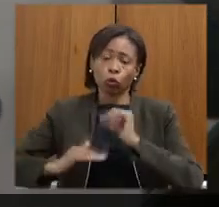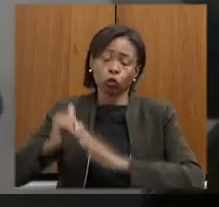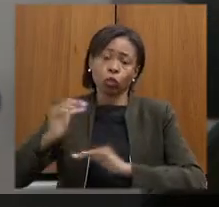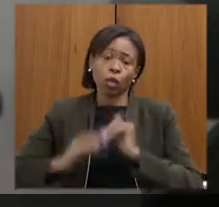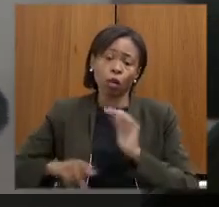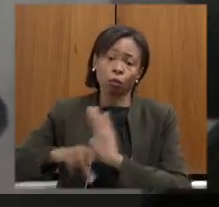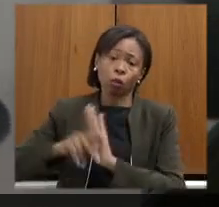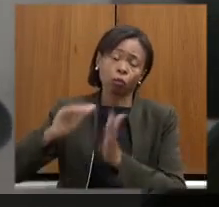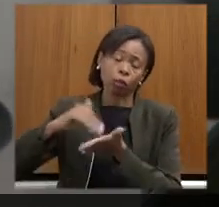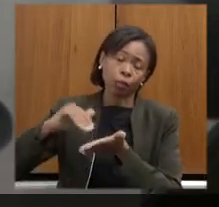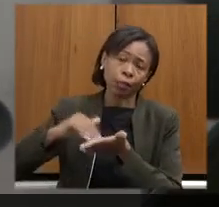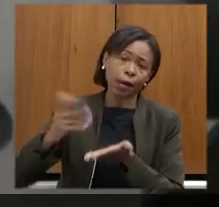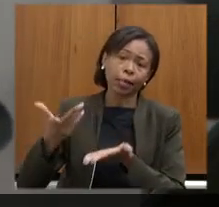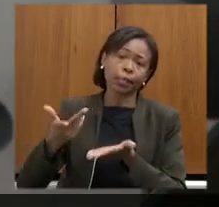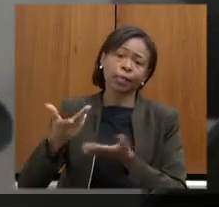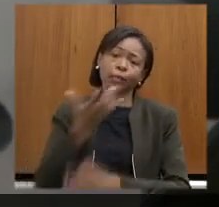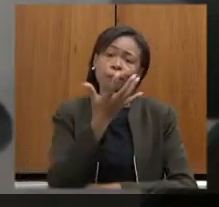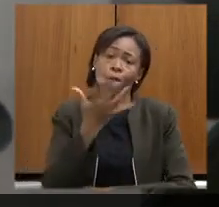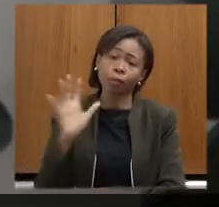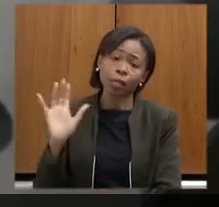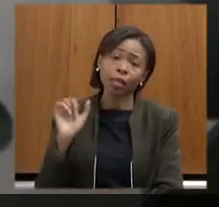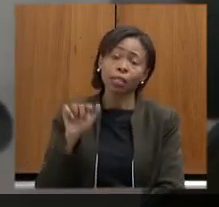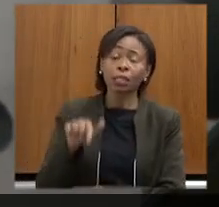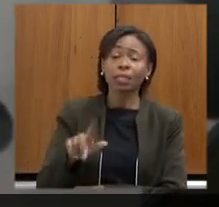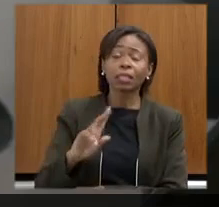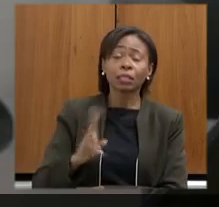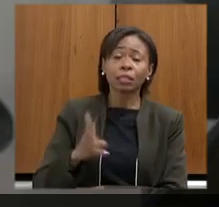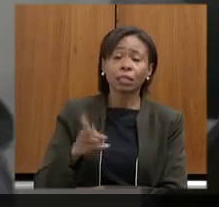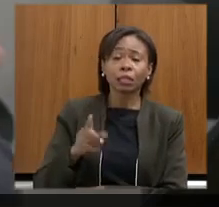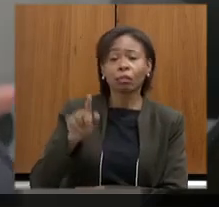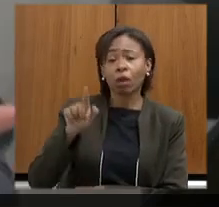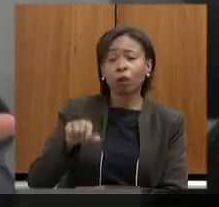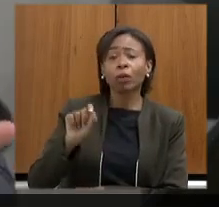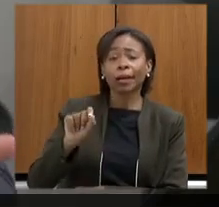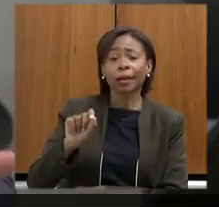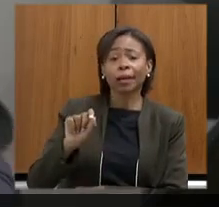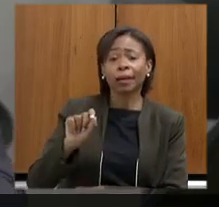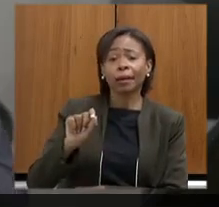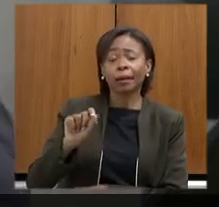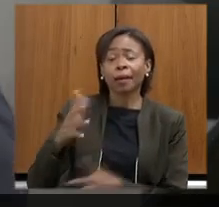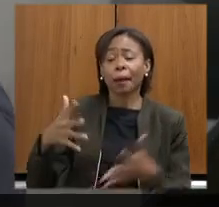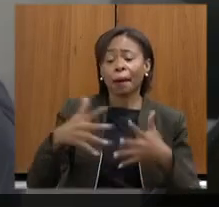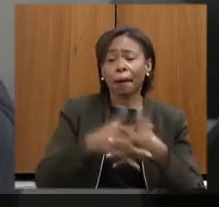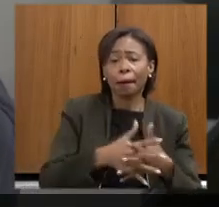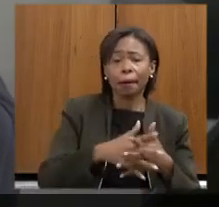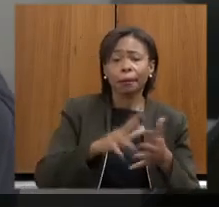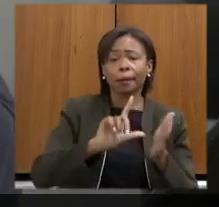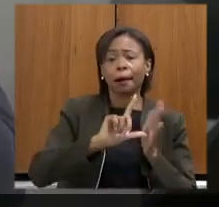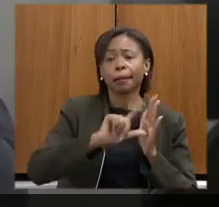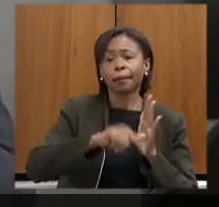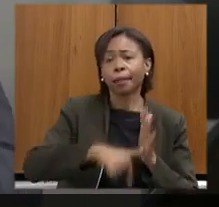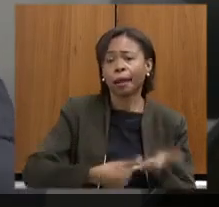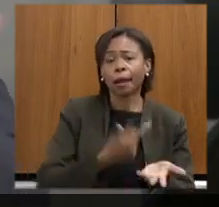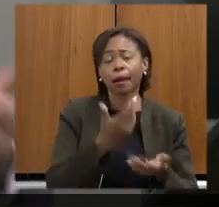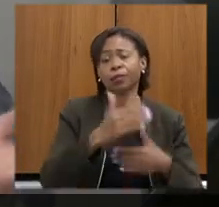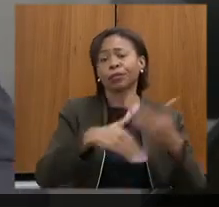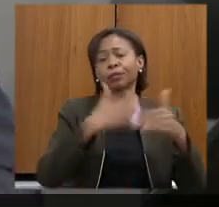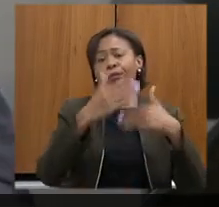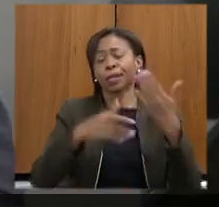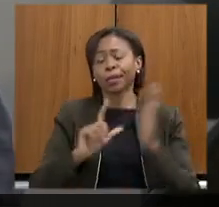instrumento de que atrasa o desenvolvimento que atrasa o